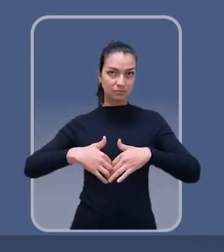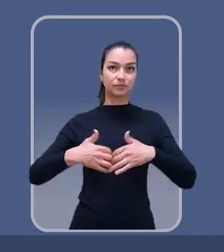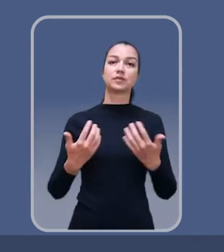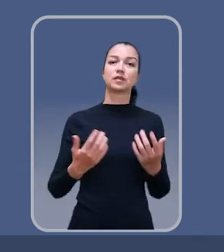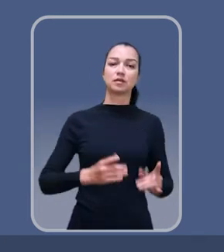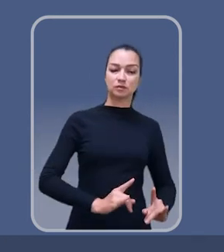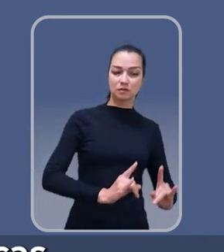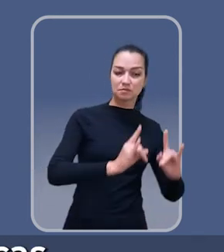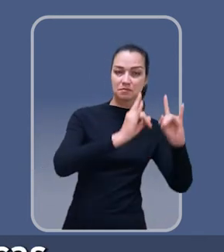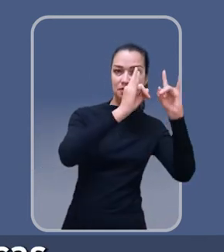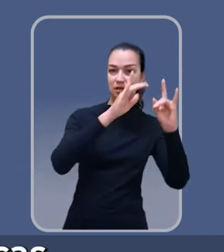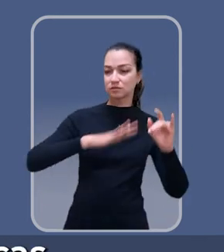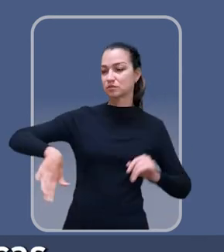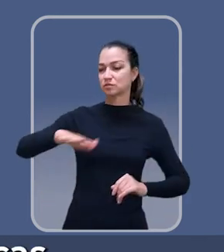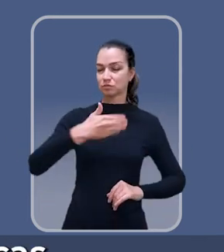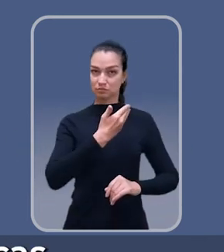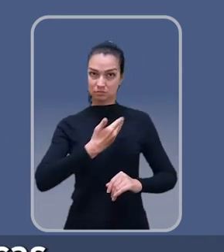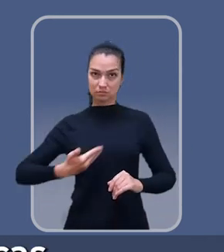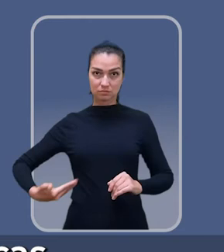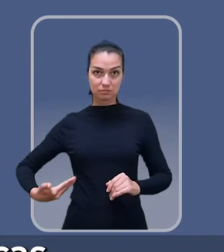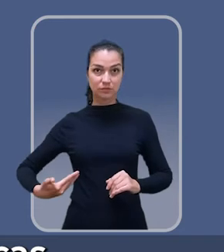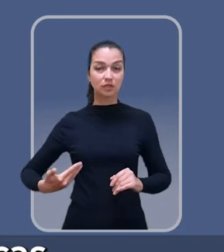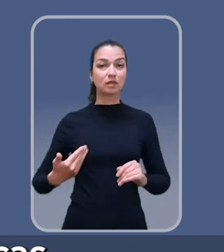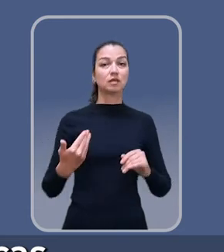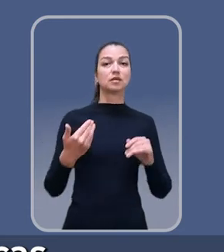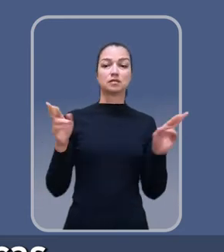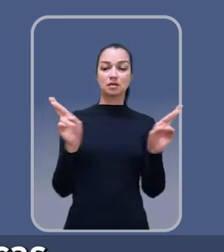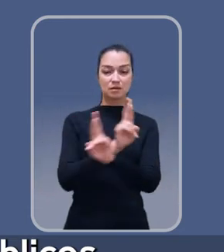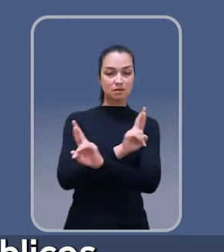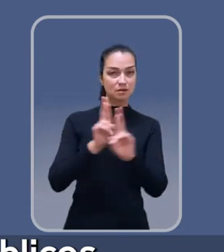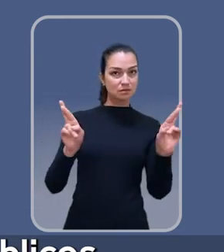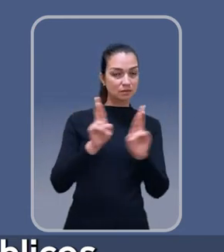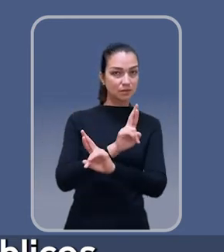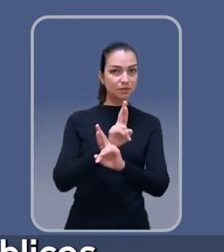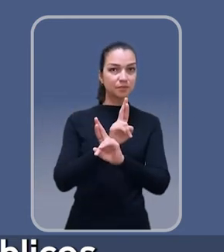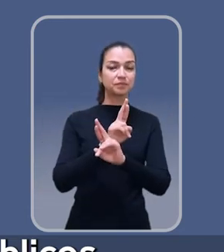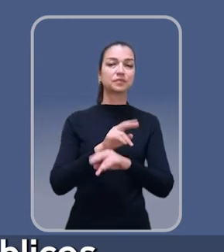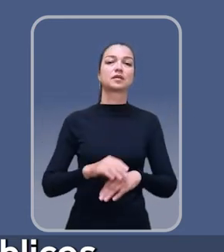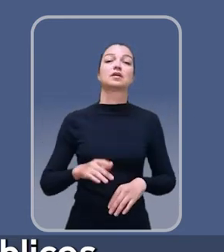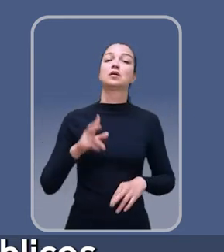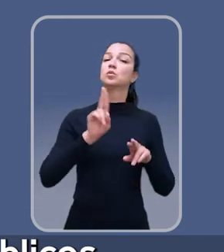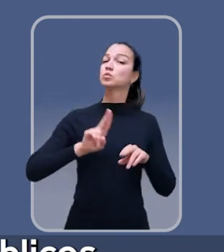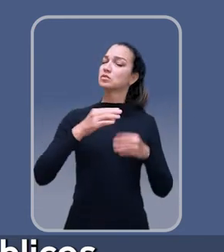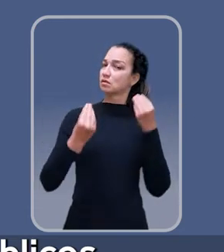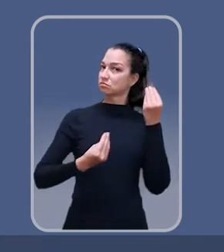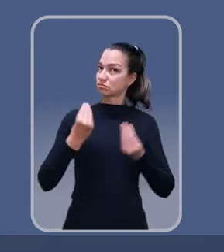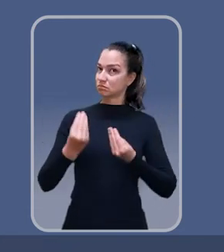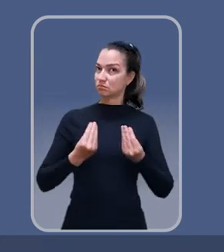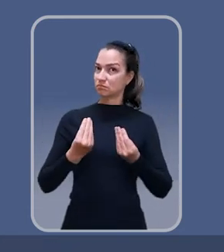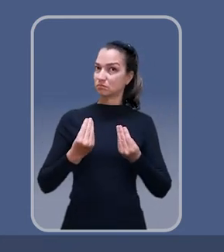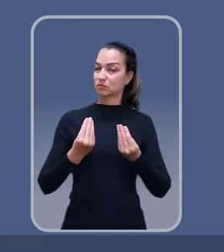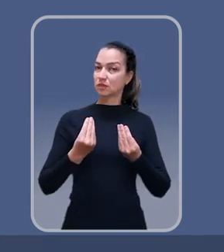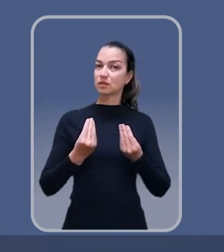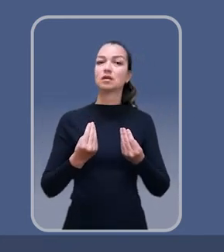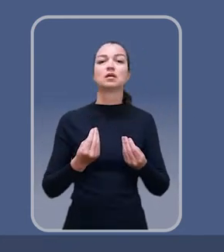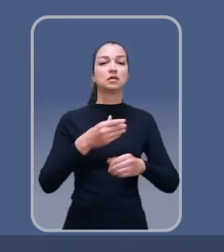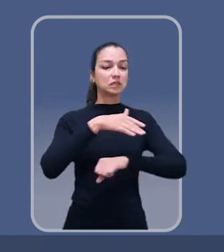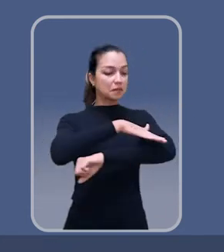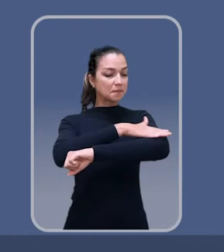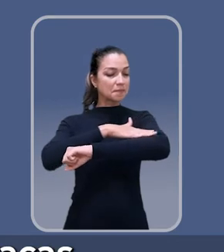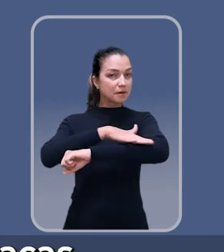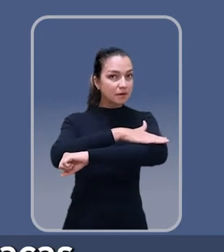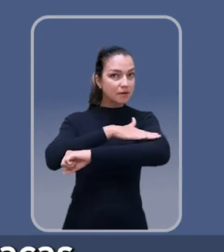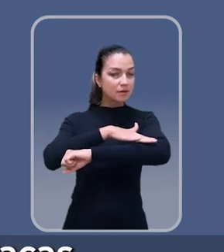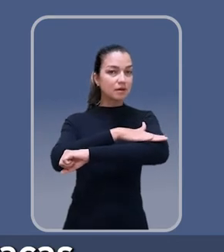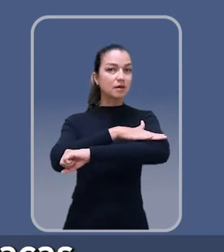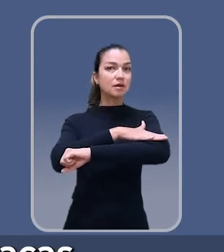qualificam uma relação entre os edifícios e as áreas públicas e ampliam uma oferta de espaços públicos como um todo. Ou seja,